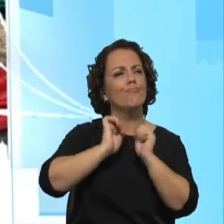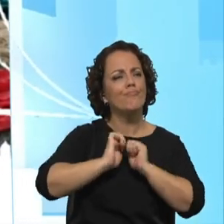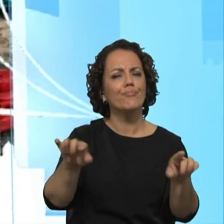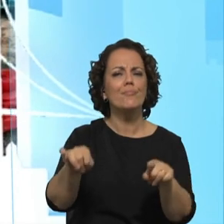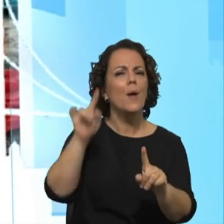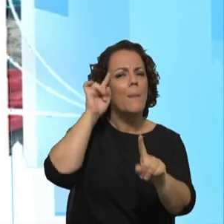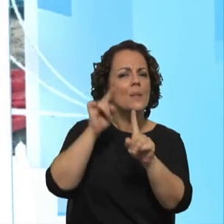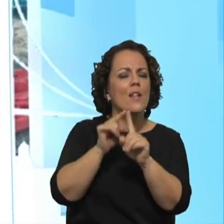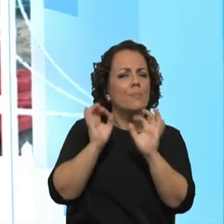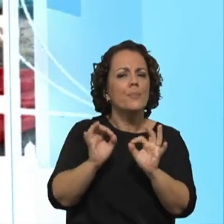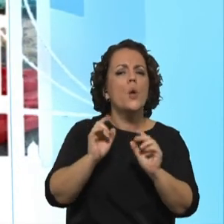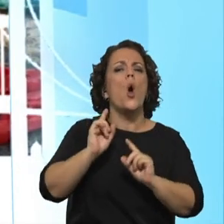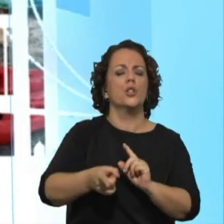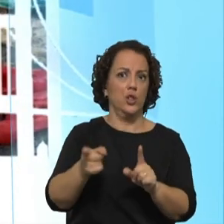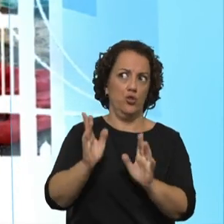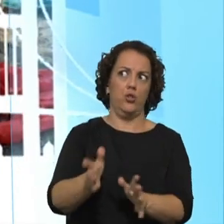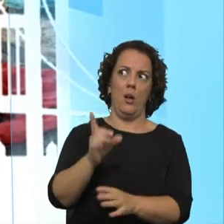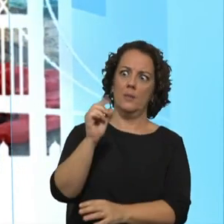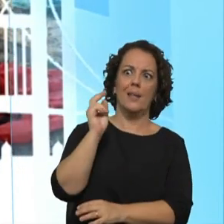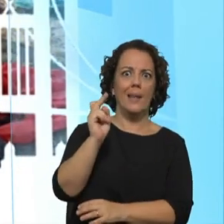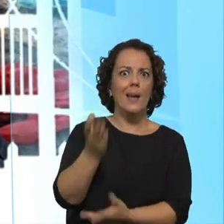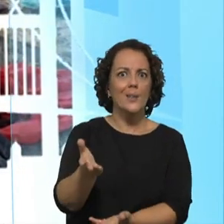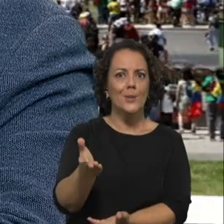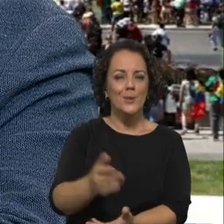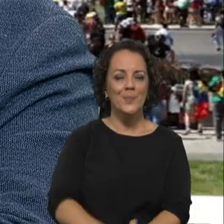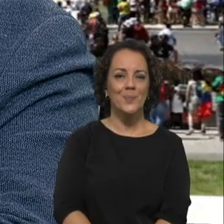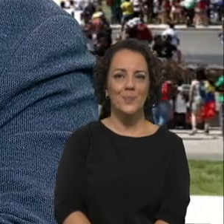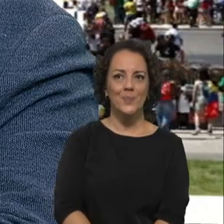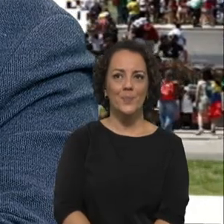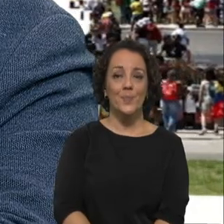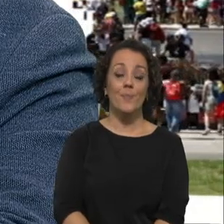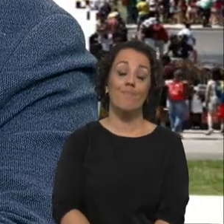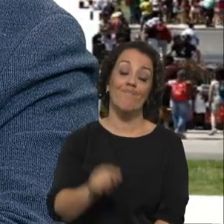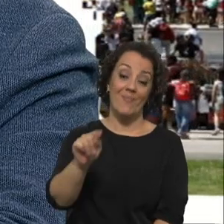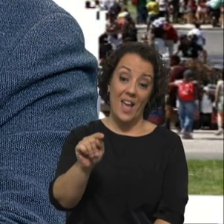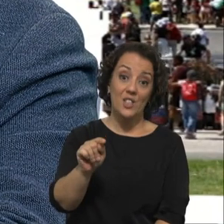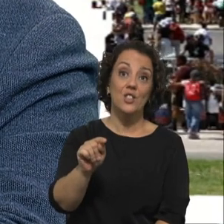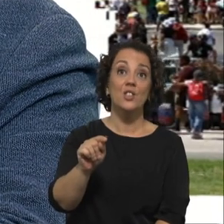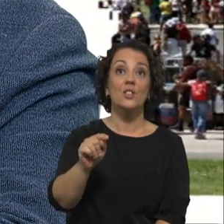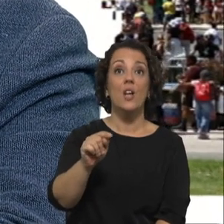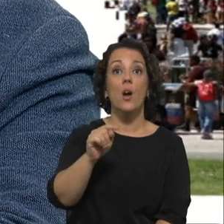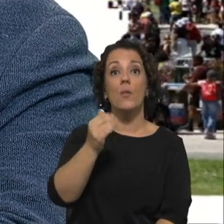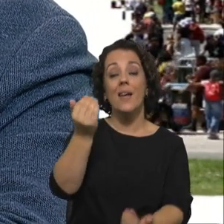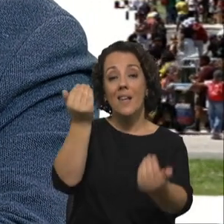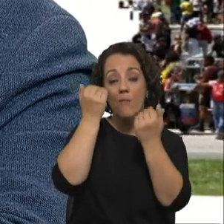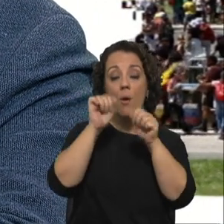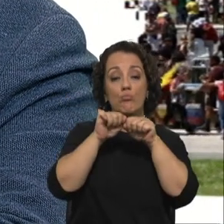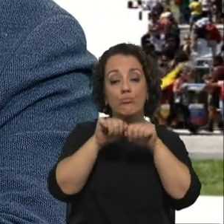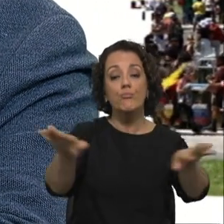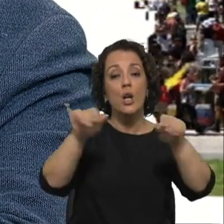que já leva seis décadas? É um meio de comunicação privilegiado do movimento,